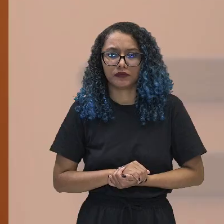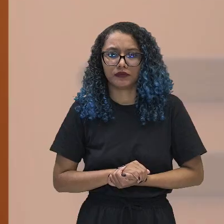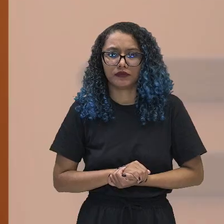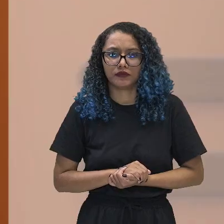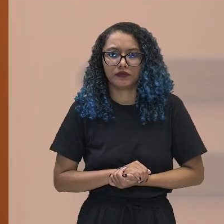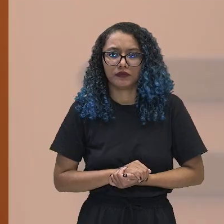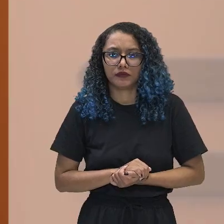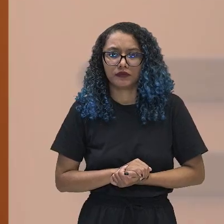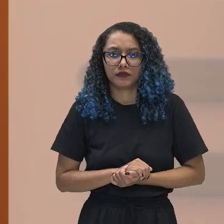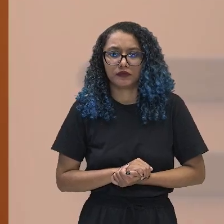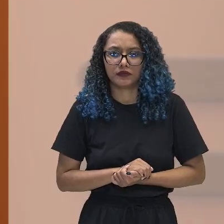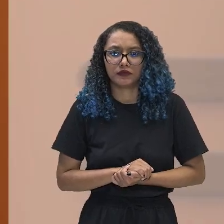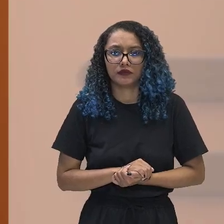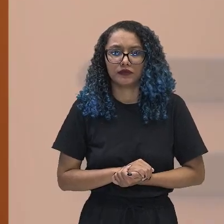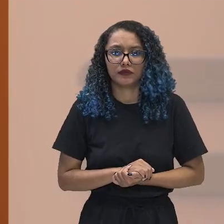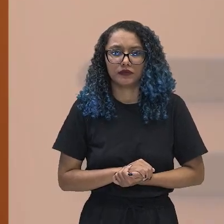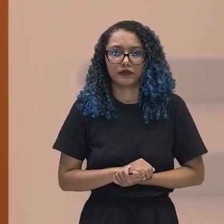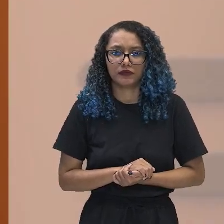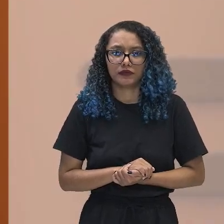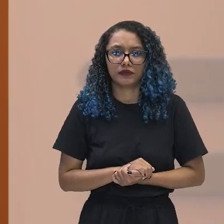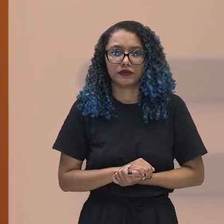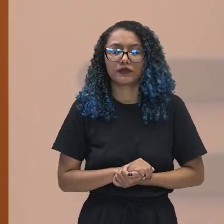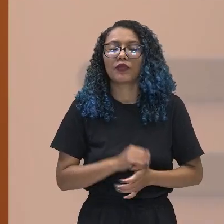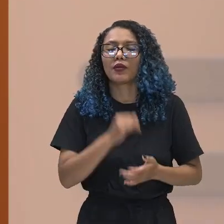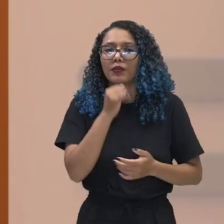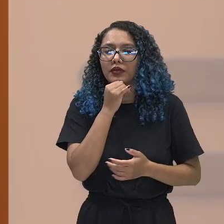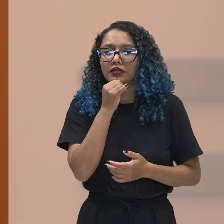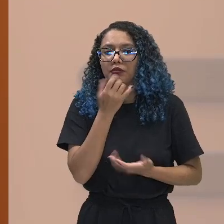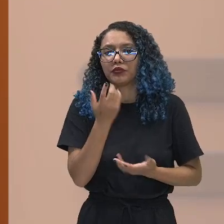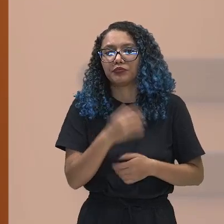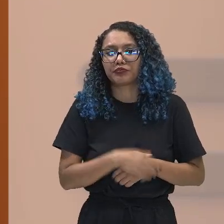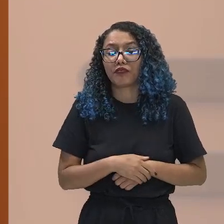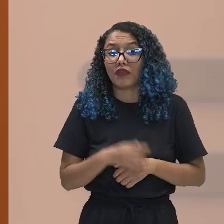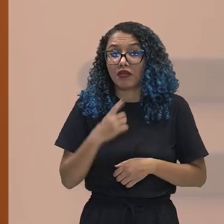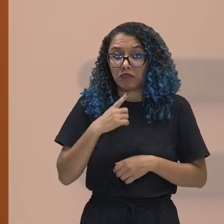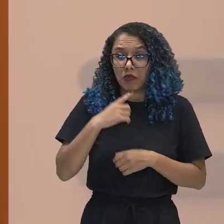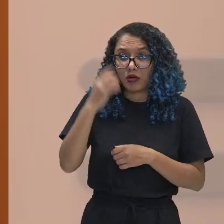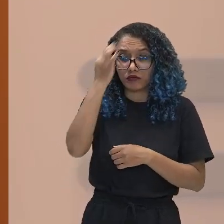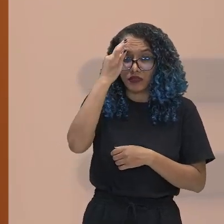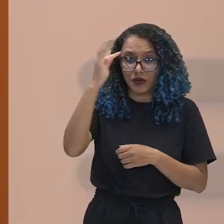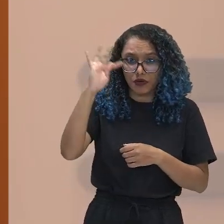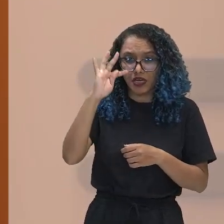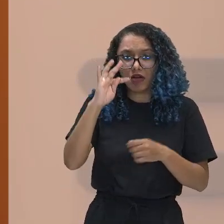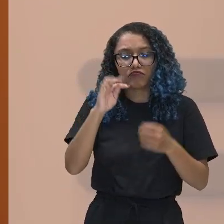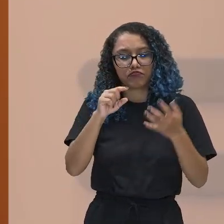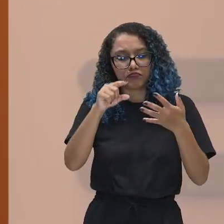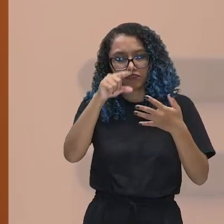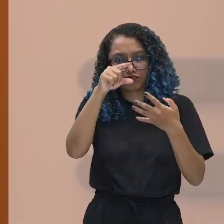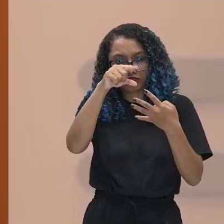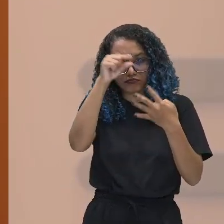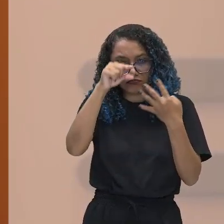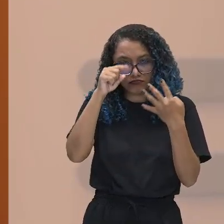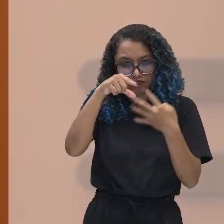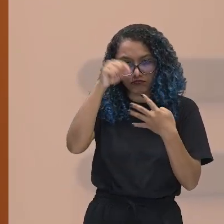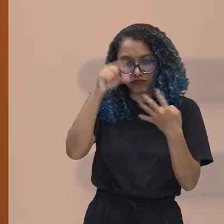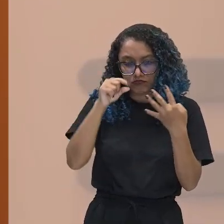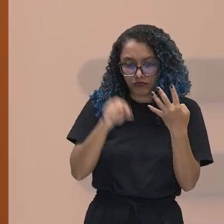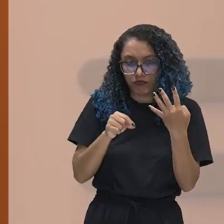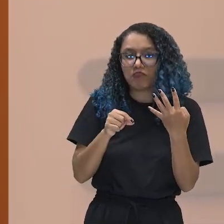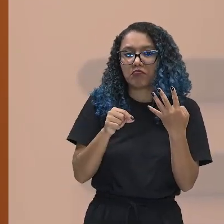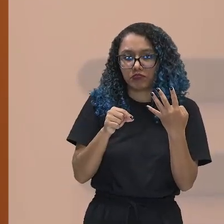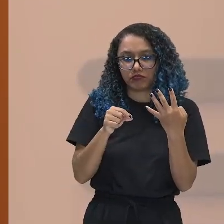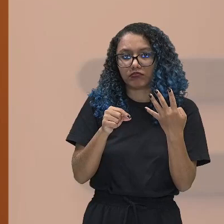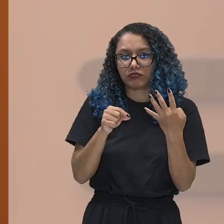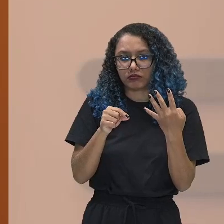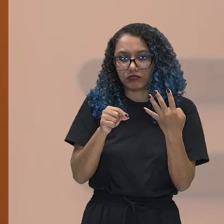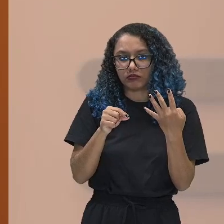escolhe um tipo ideal e a partir das ações, porque o